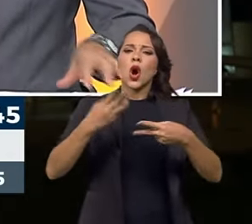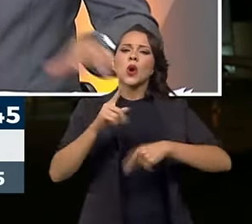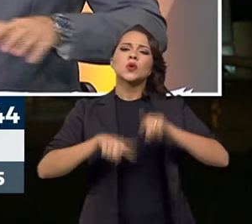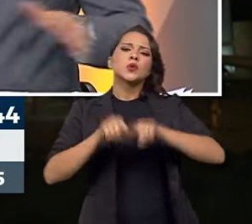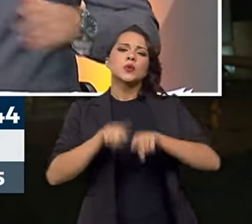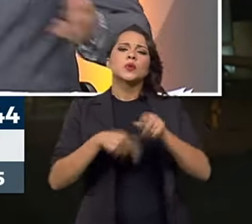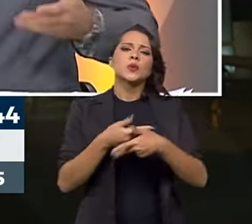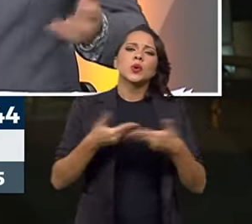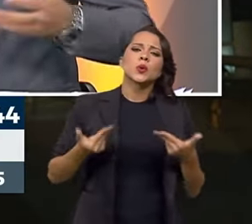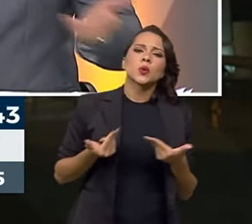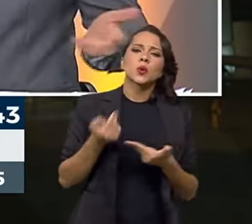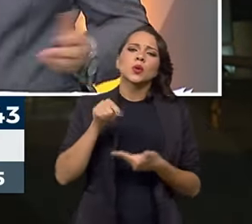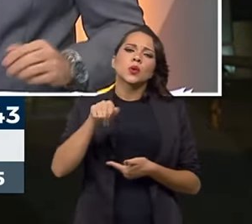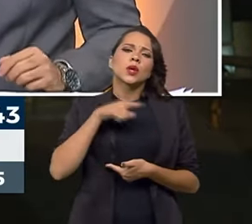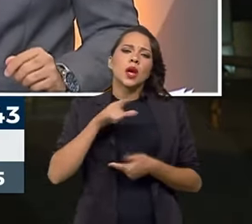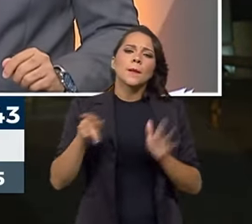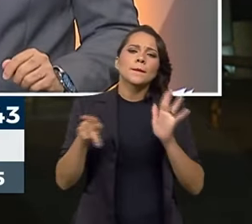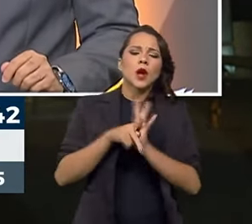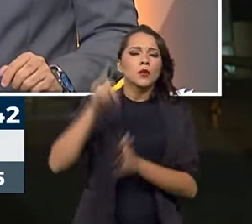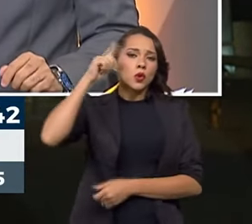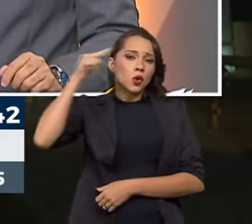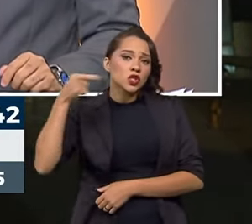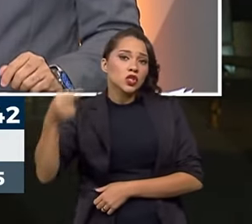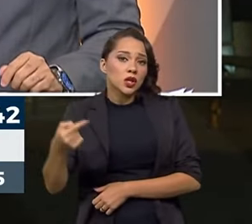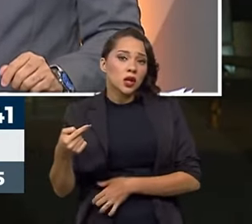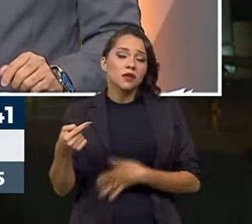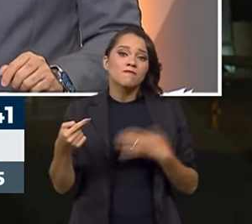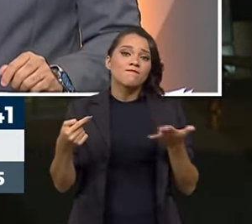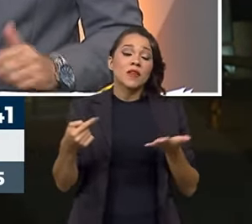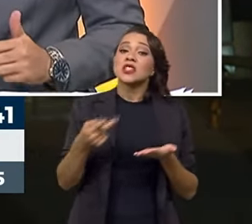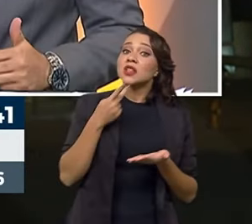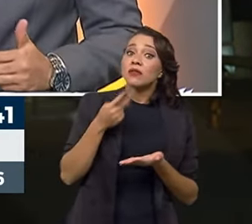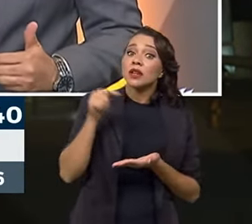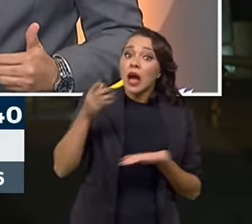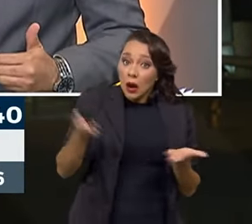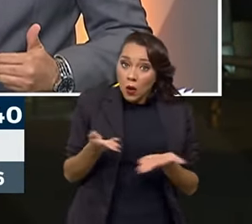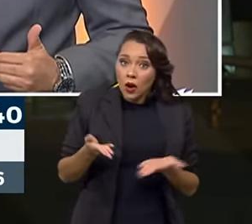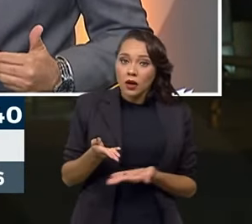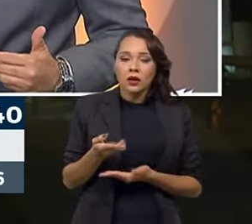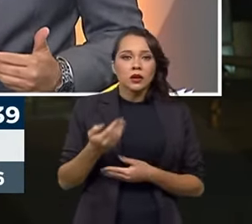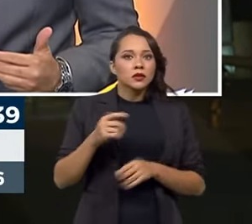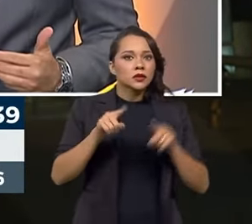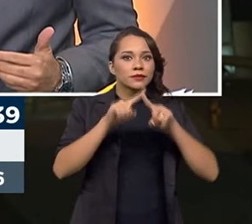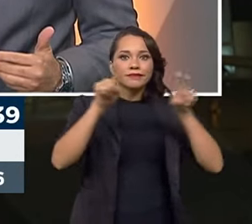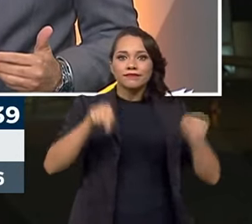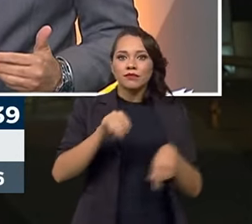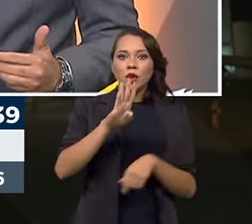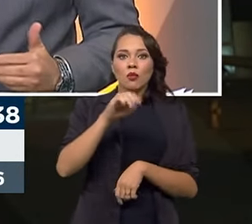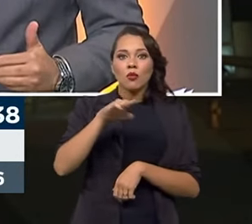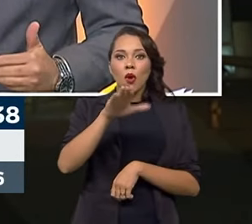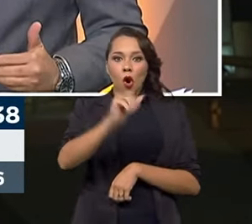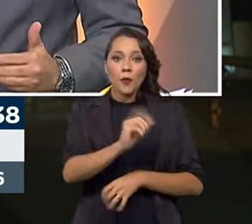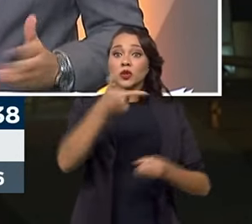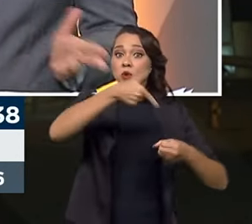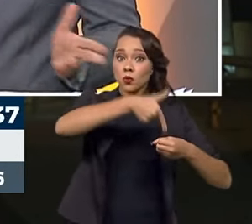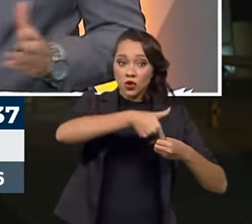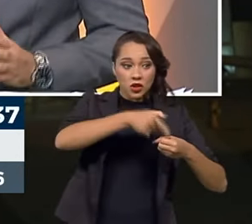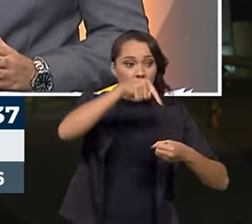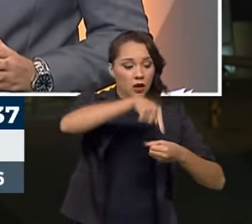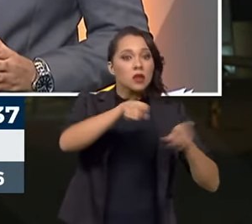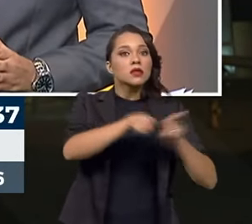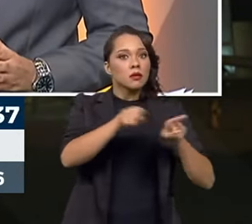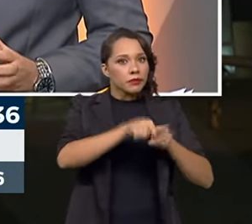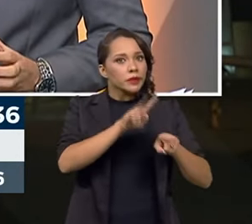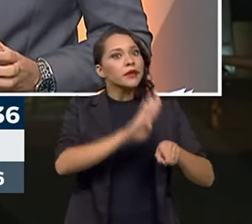produto que faz parte do nosso dia a dia. E a gente está falando aí de uma bomba de combustível onde até nisso a gente